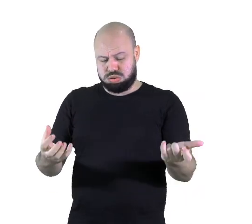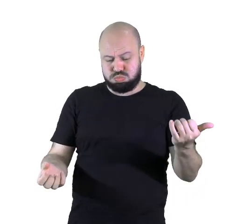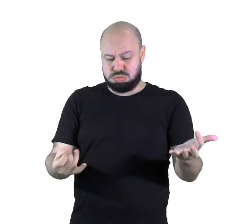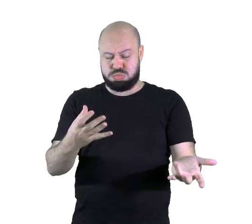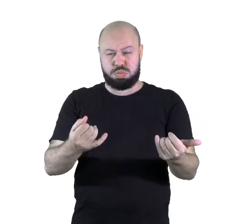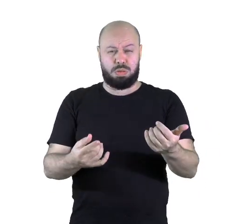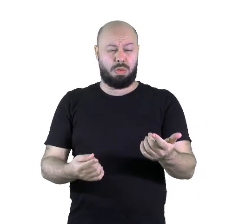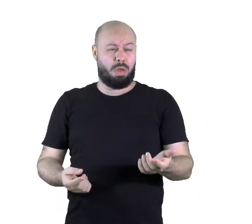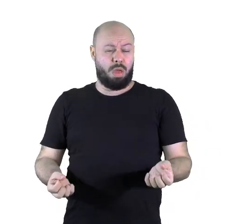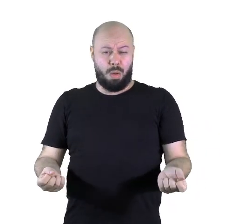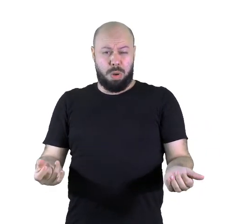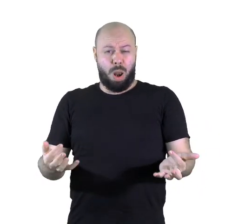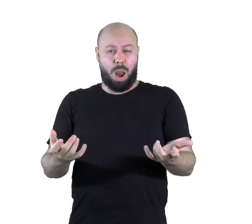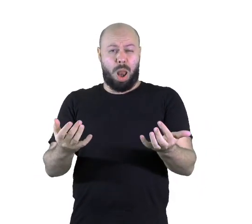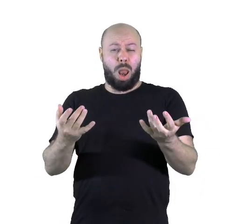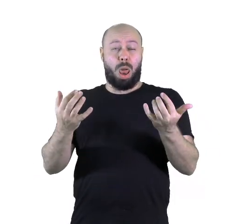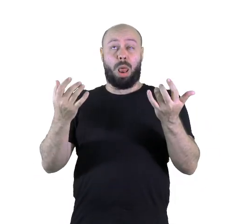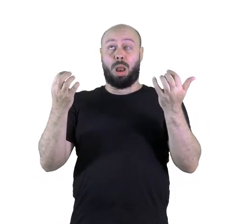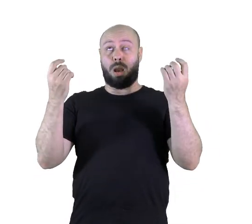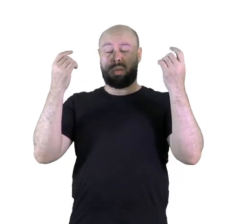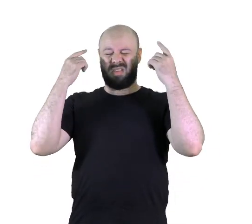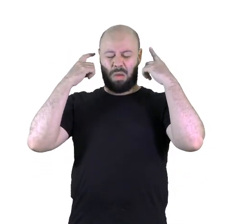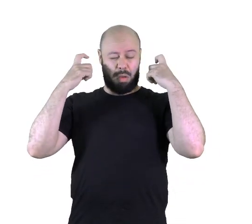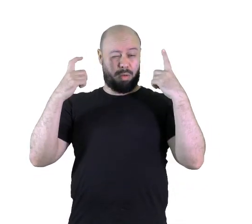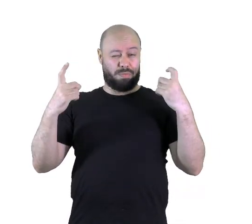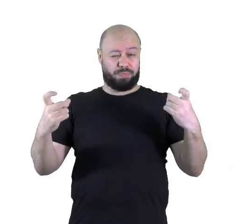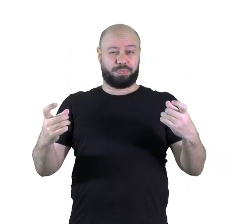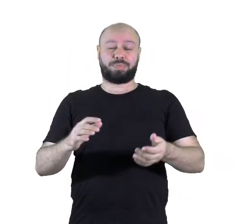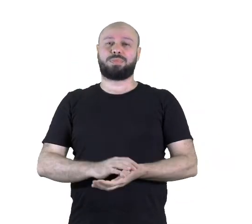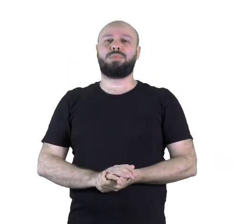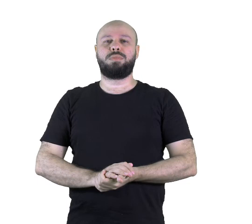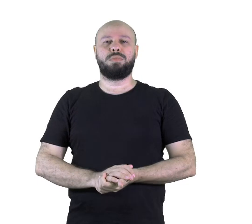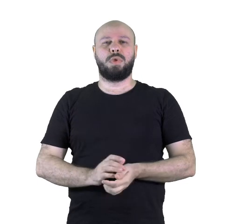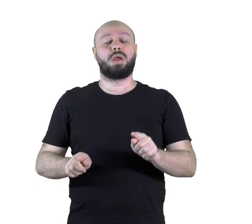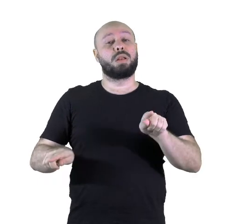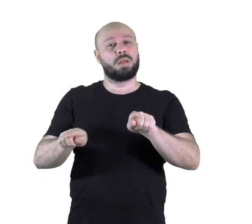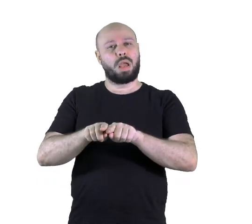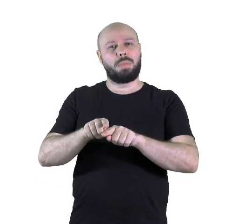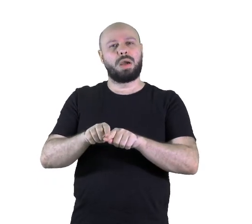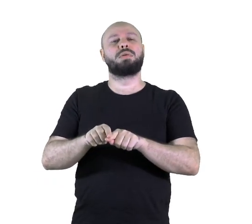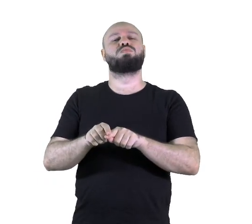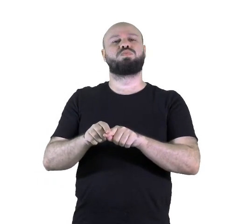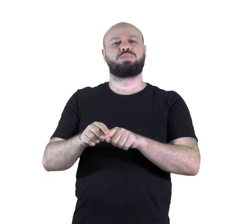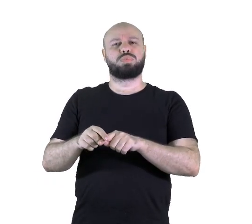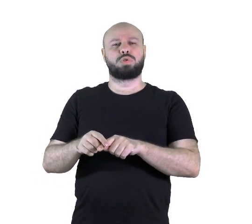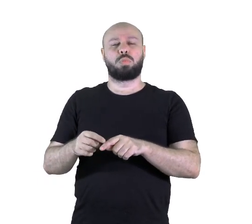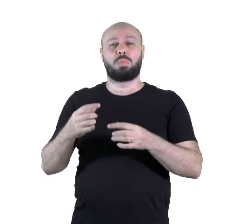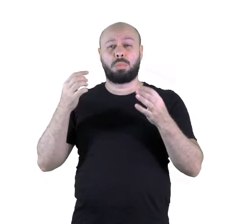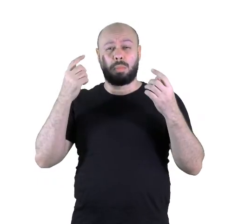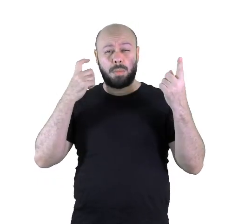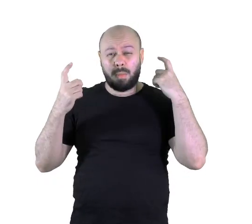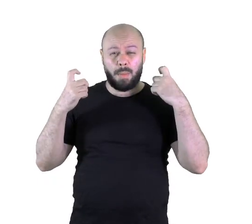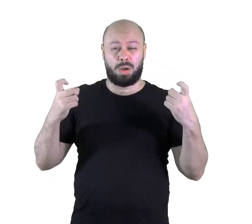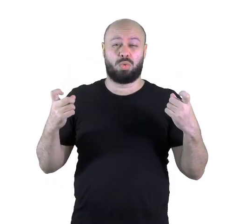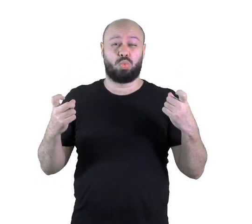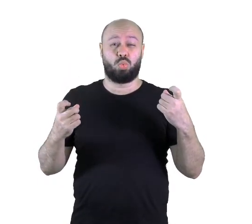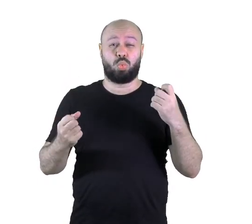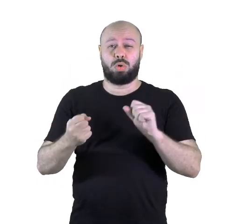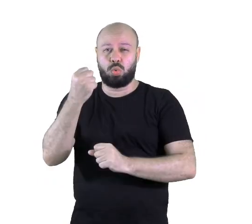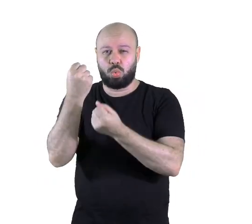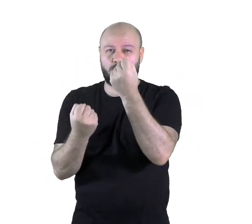a minha audição. E os ruídos industriais, que são de indústria, que estão